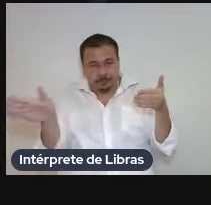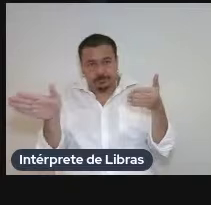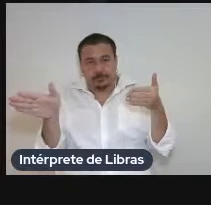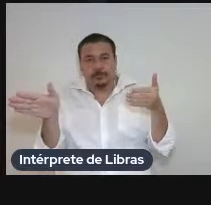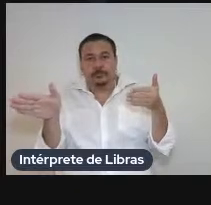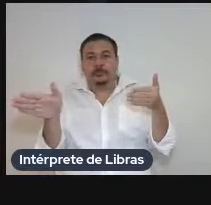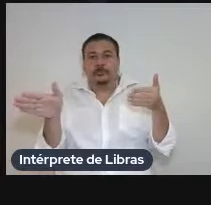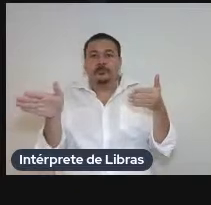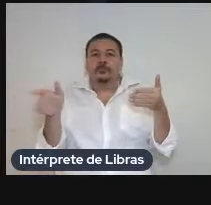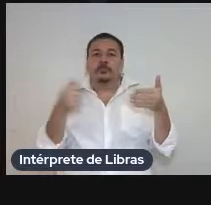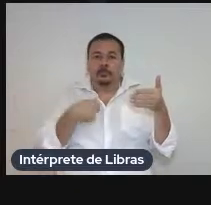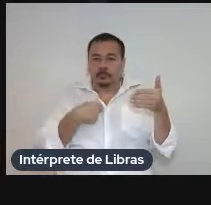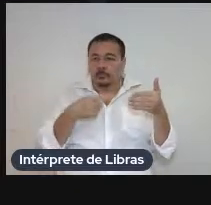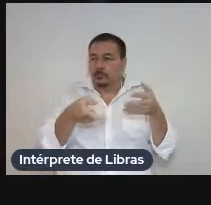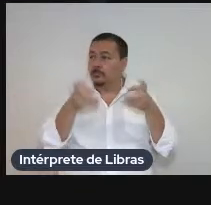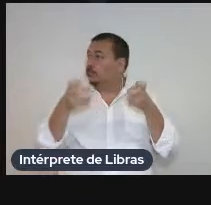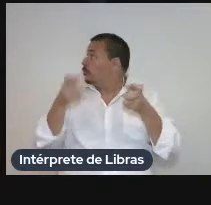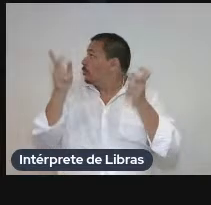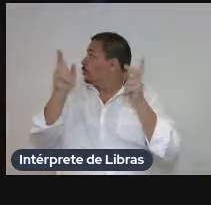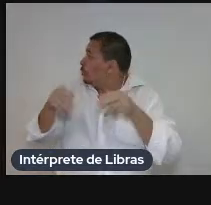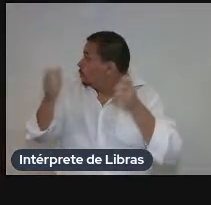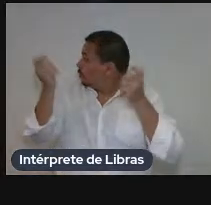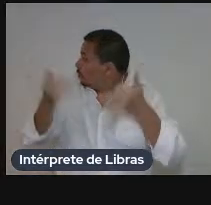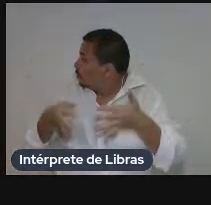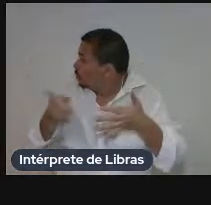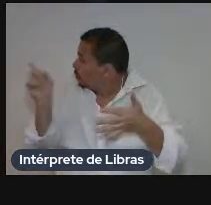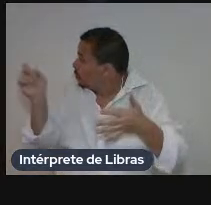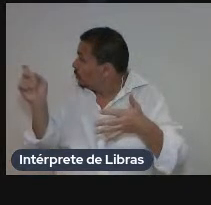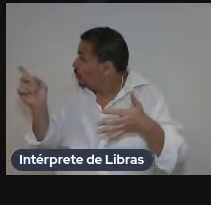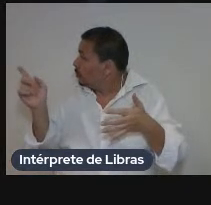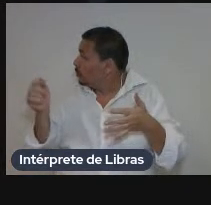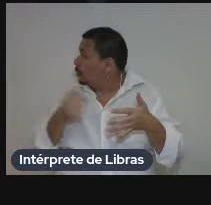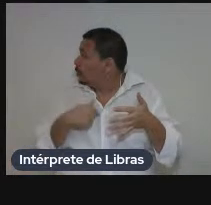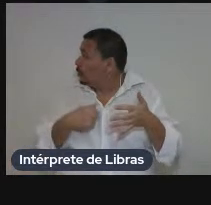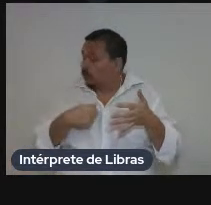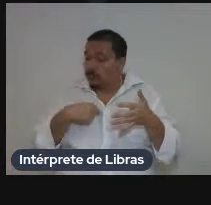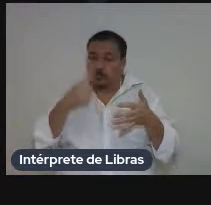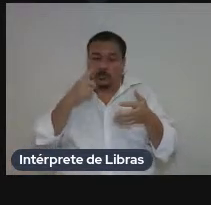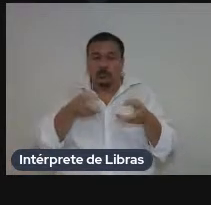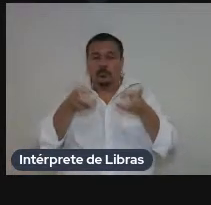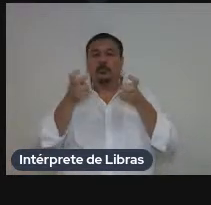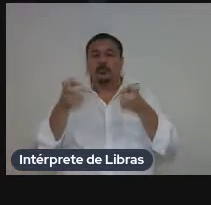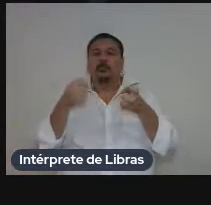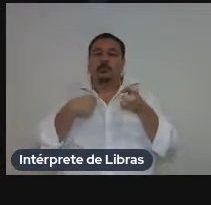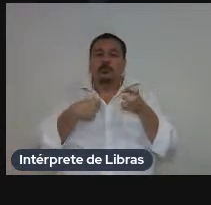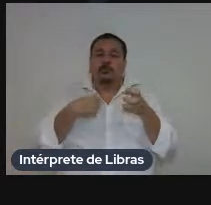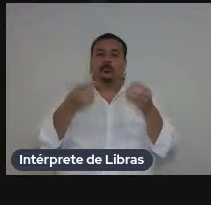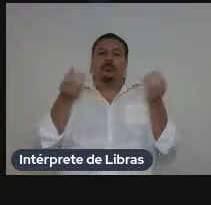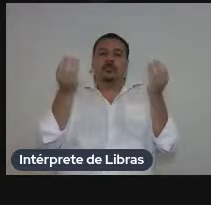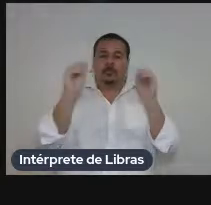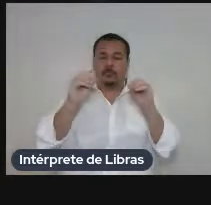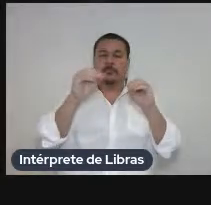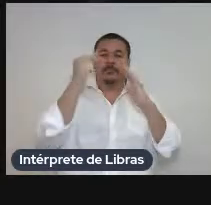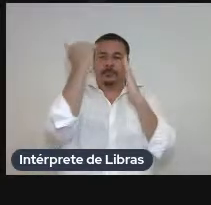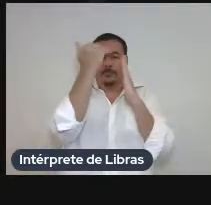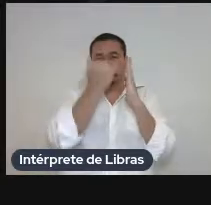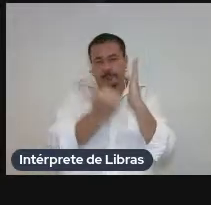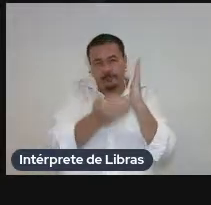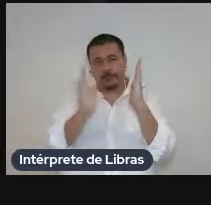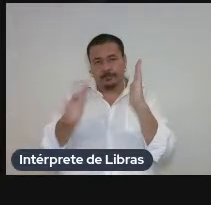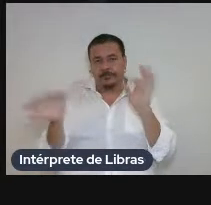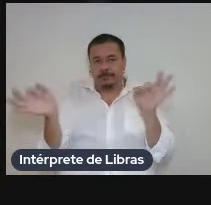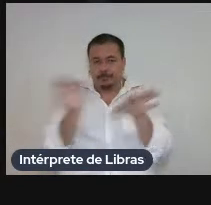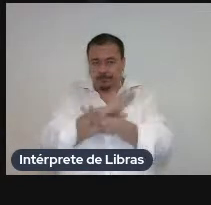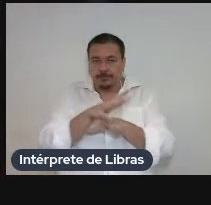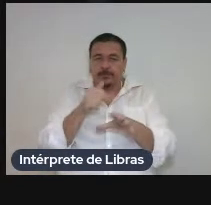como nós vimos aqui nós selecionamos essa lista que já está pronta que